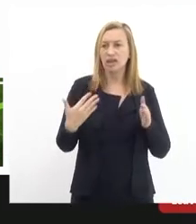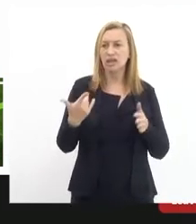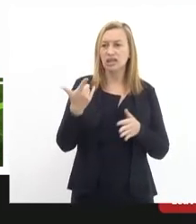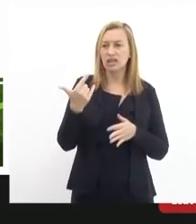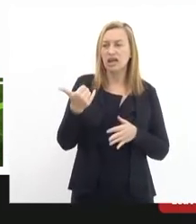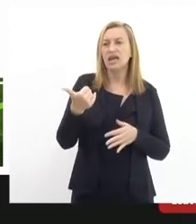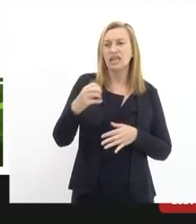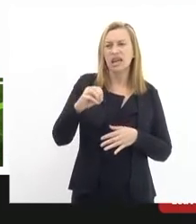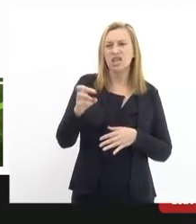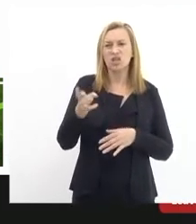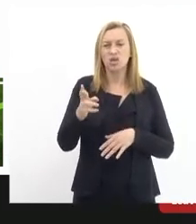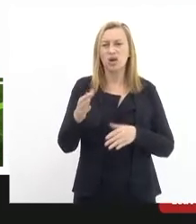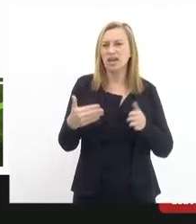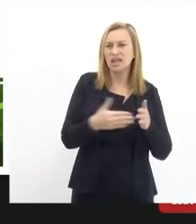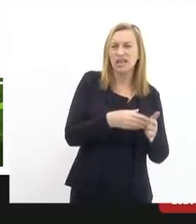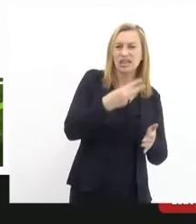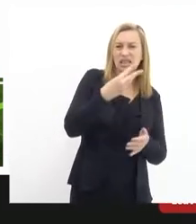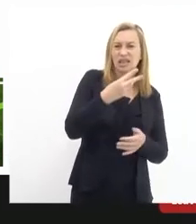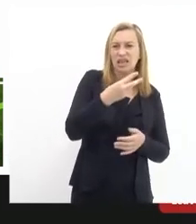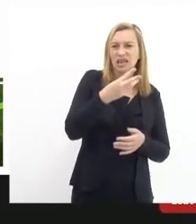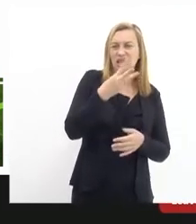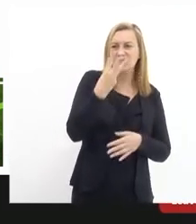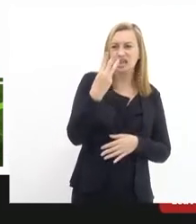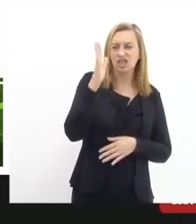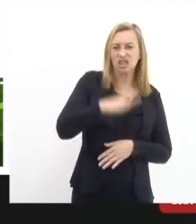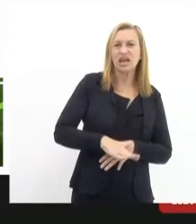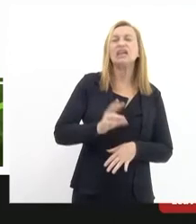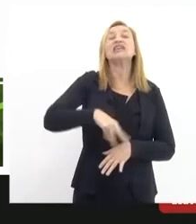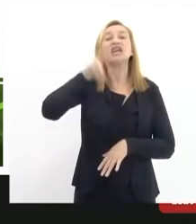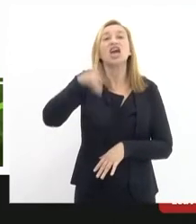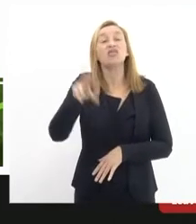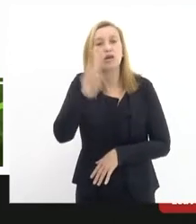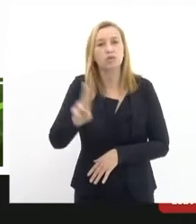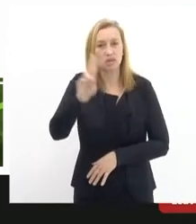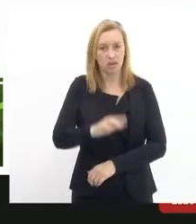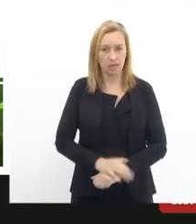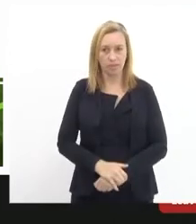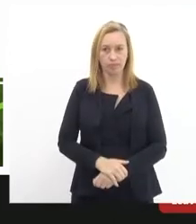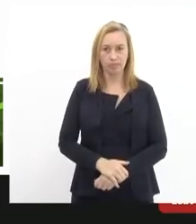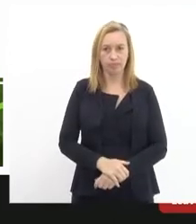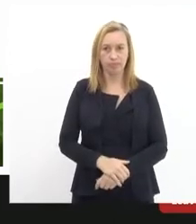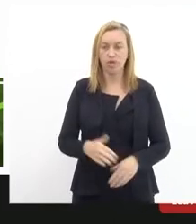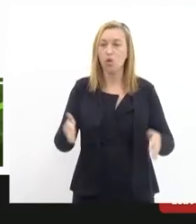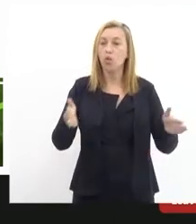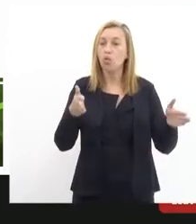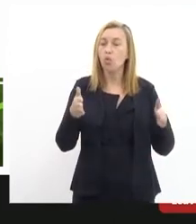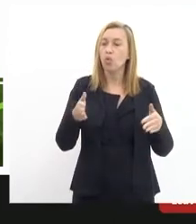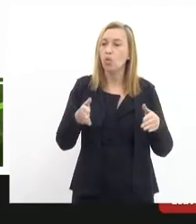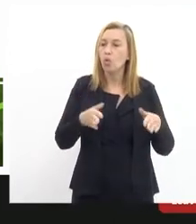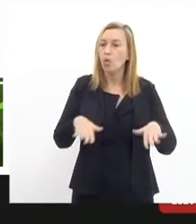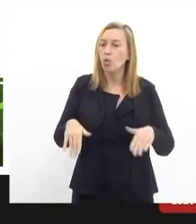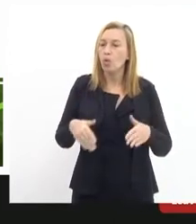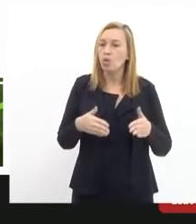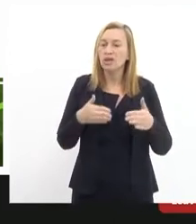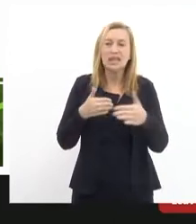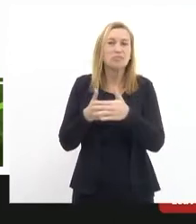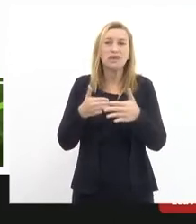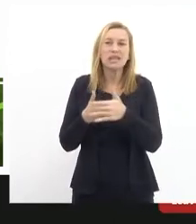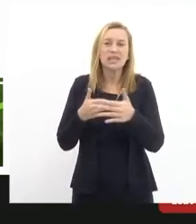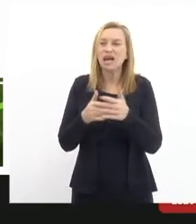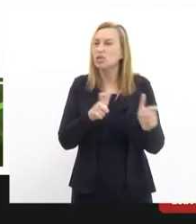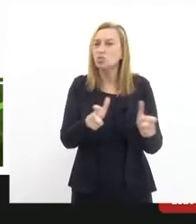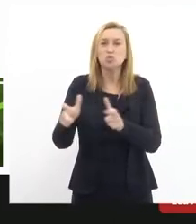bonde de 10 às 3? Não sei por acaso. O trecho é limitado. O trecho só cobre